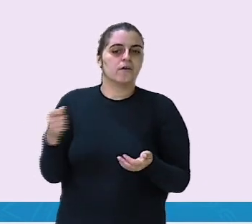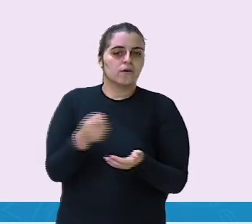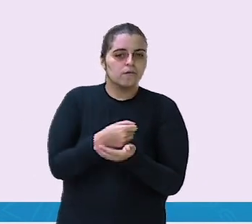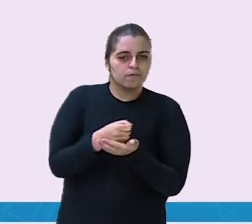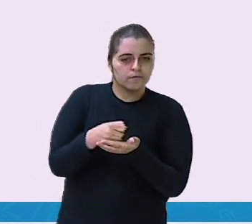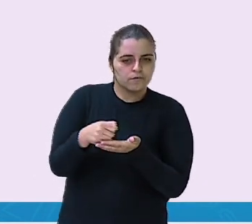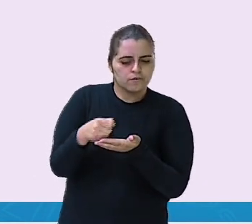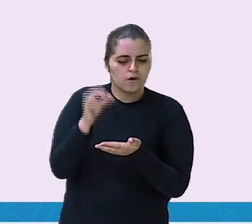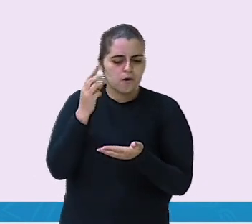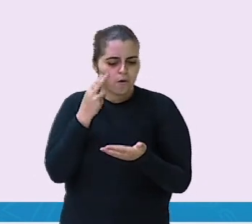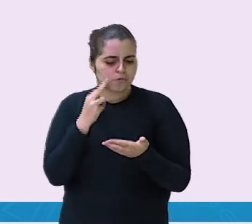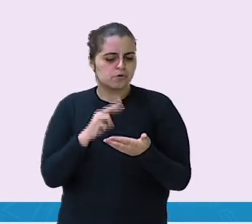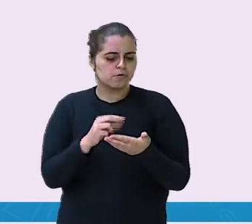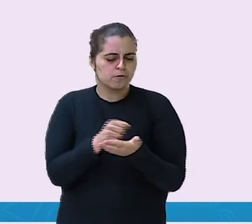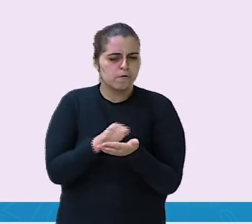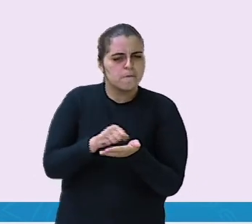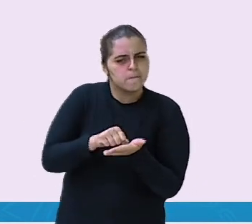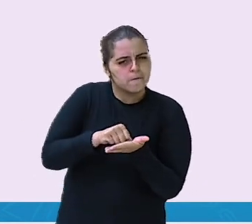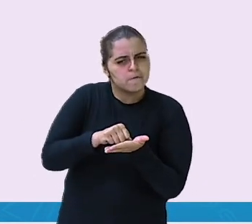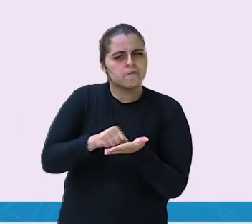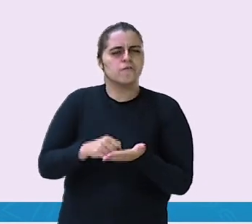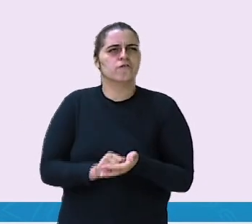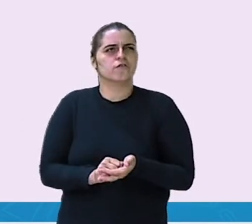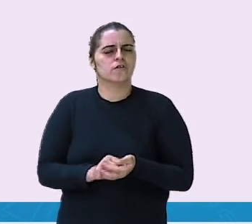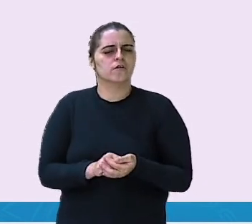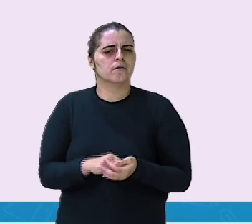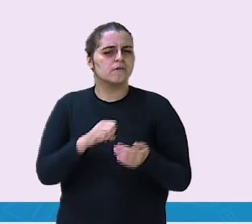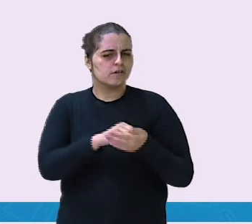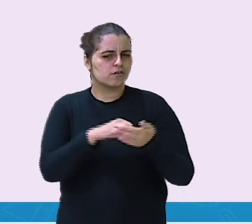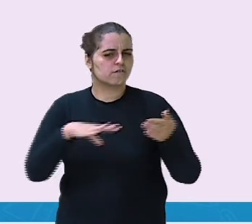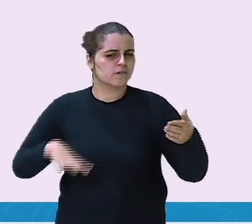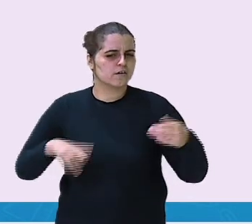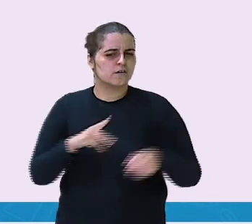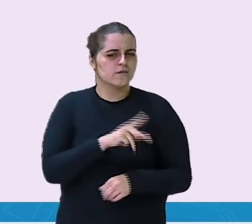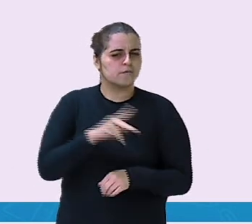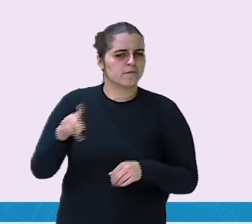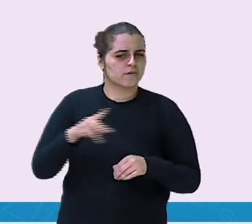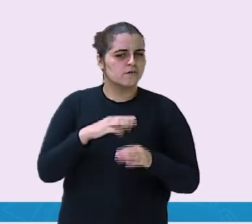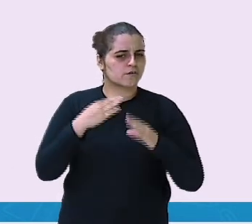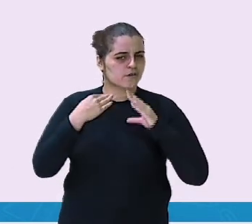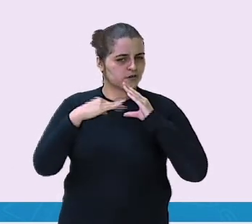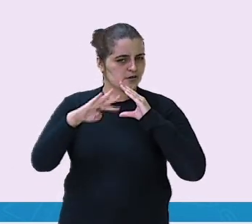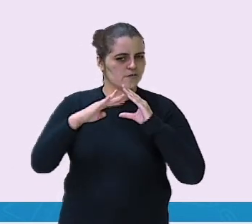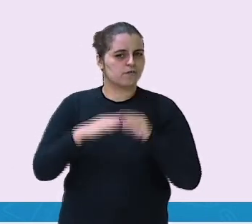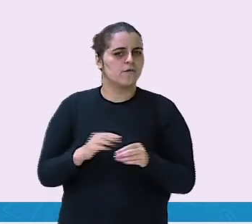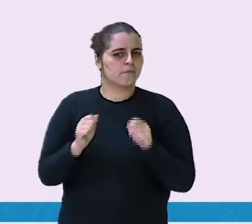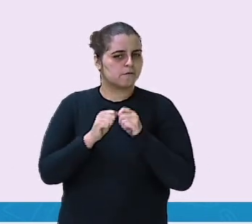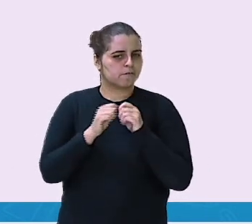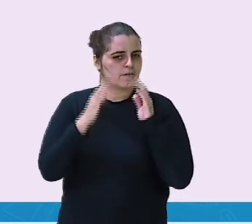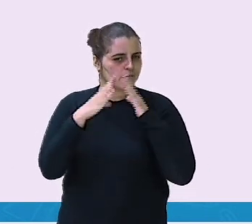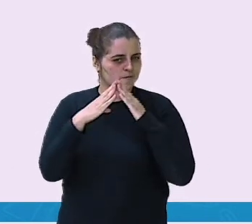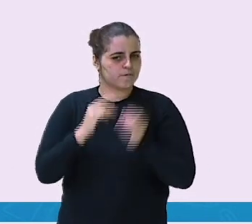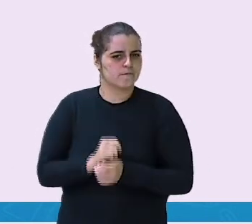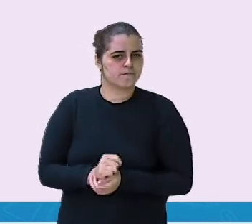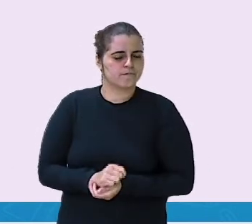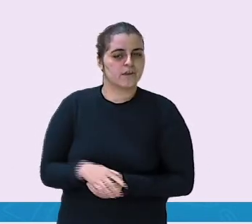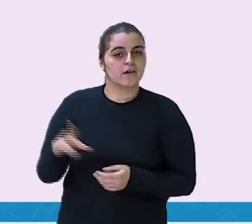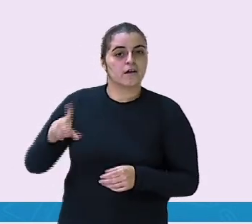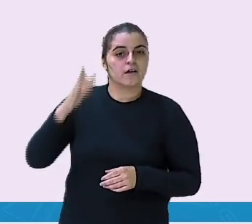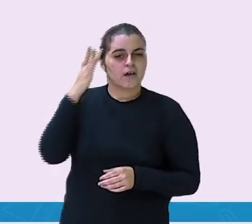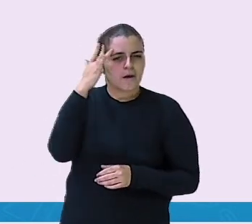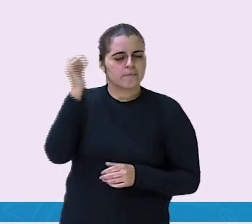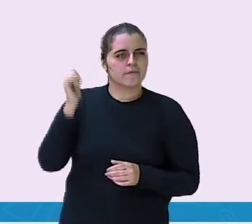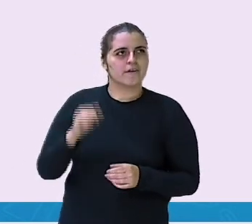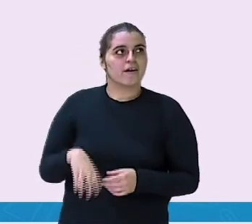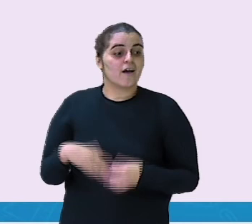Na outra folha do diário, vai ser a data de amanhã. O que vai acontecer? Estou ansioso